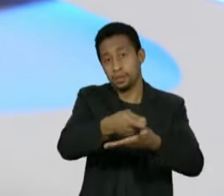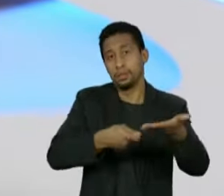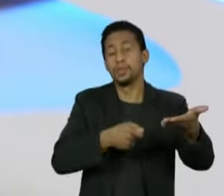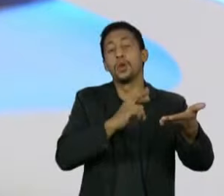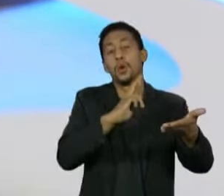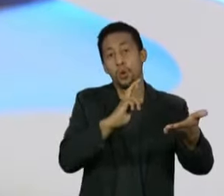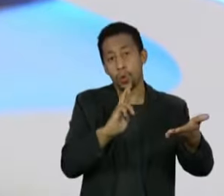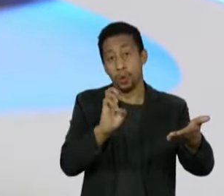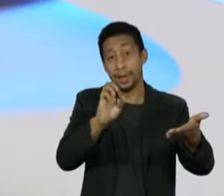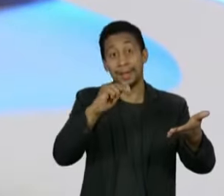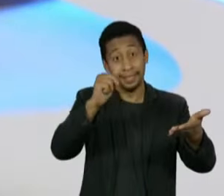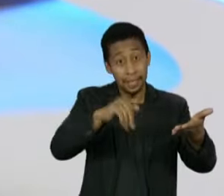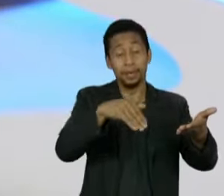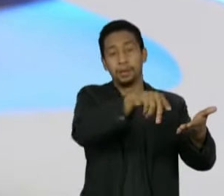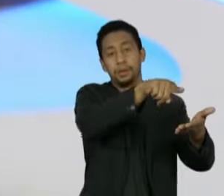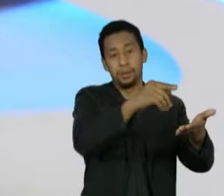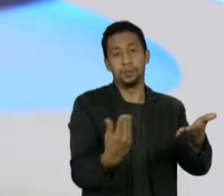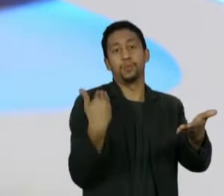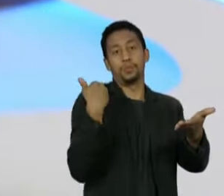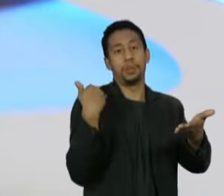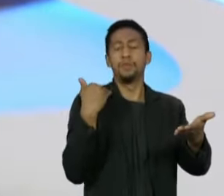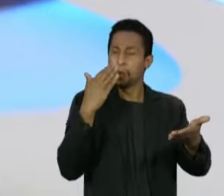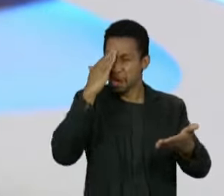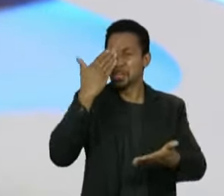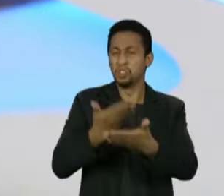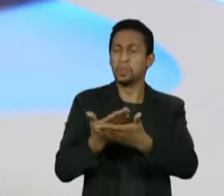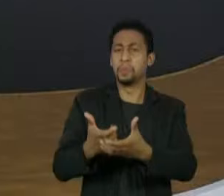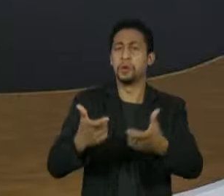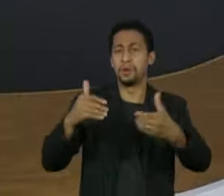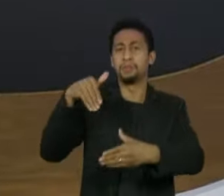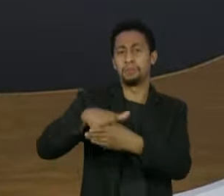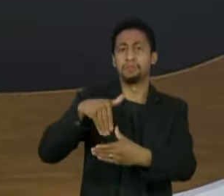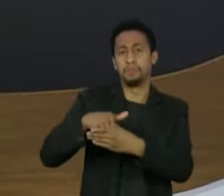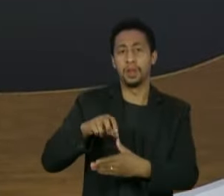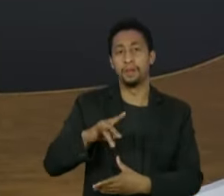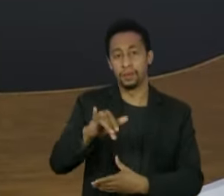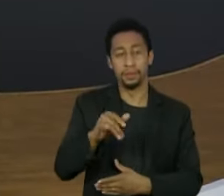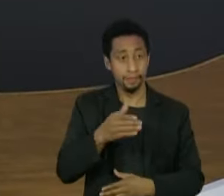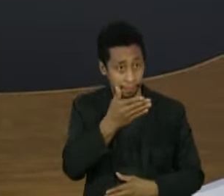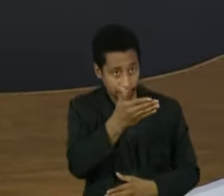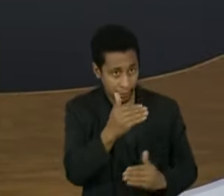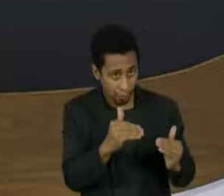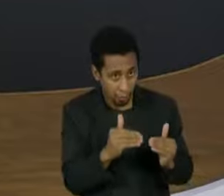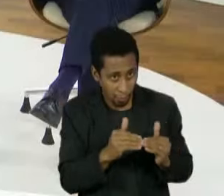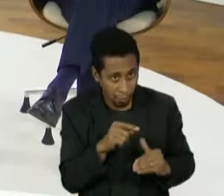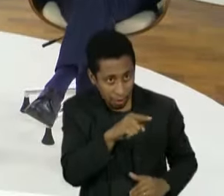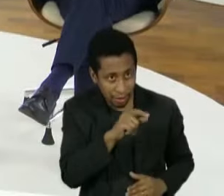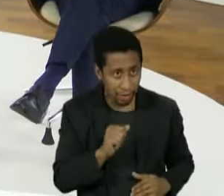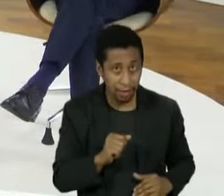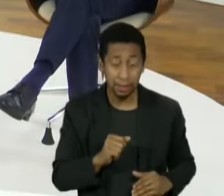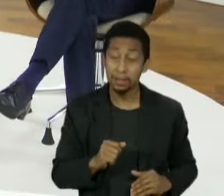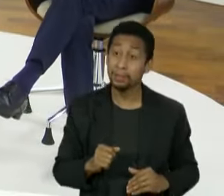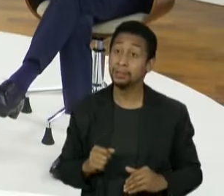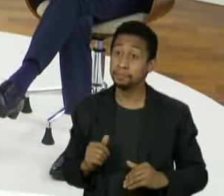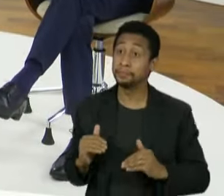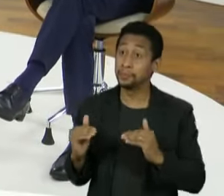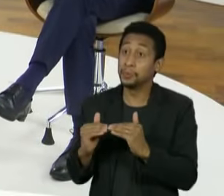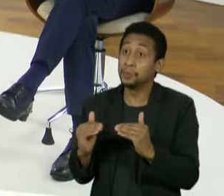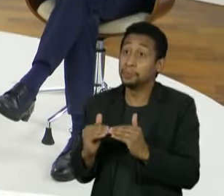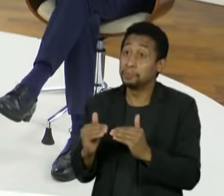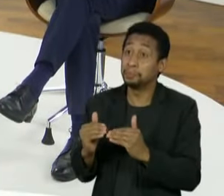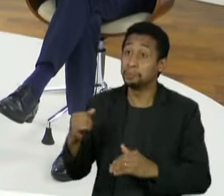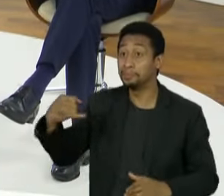Calheiros e eu tenho certeza que será votado e aprovado por maioria. O senador Fabiano concorda? Não, eu concordo sim. Eu acho que...